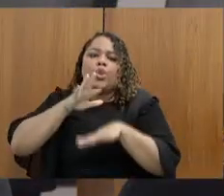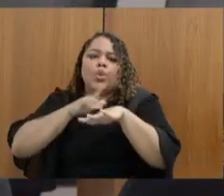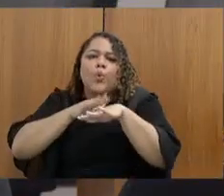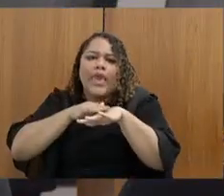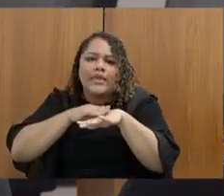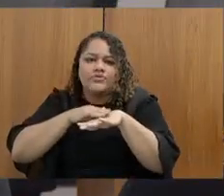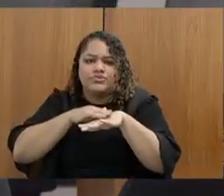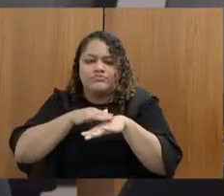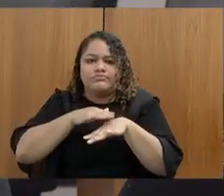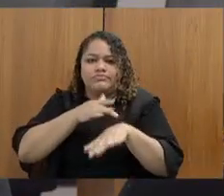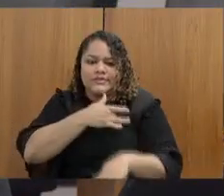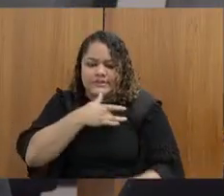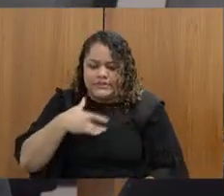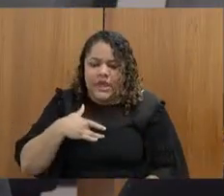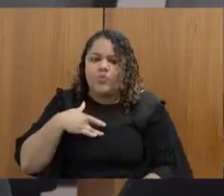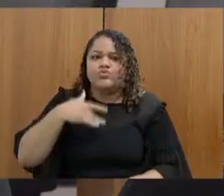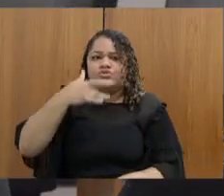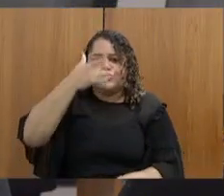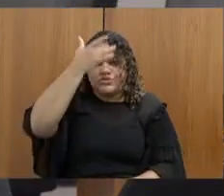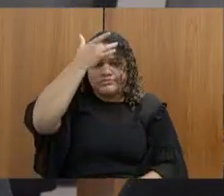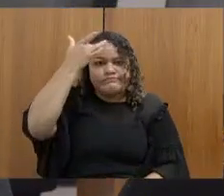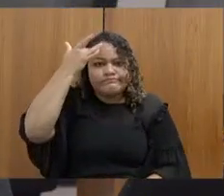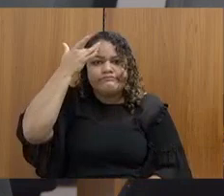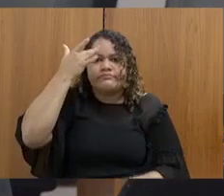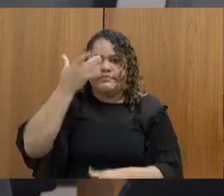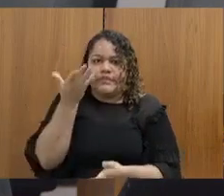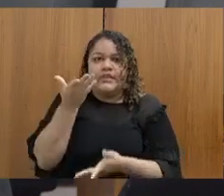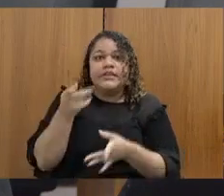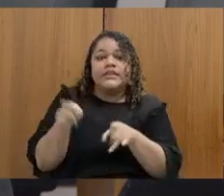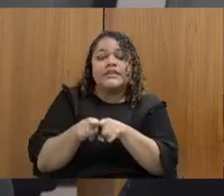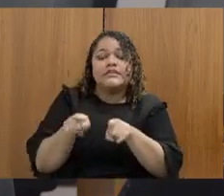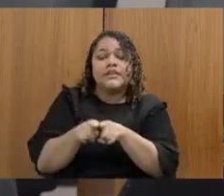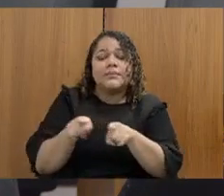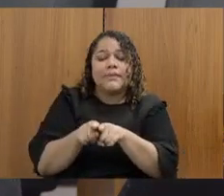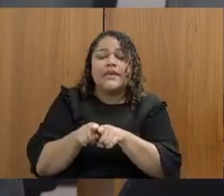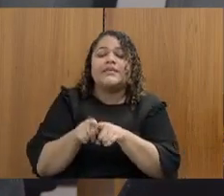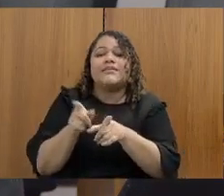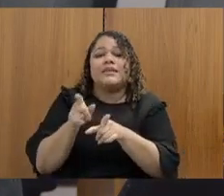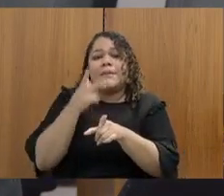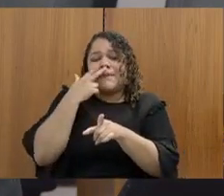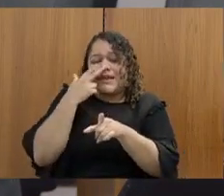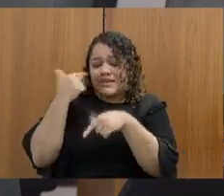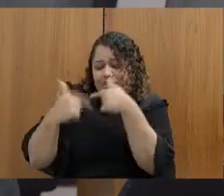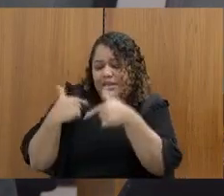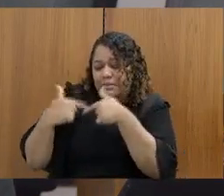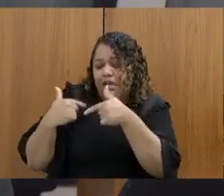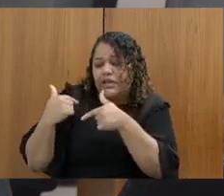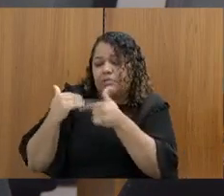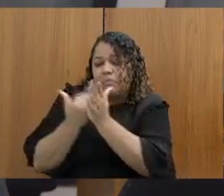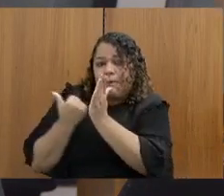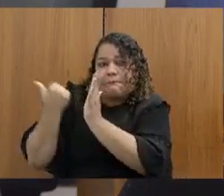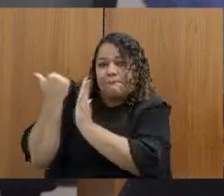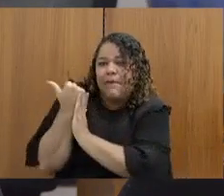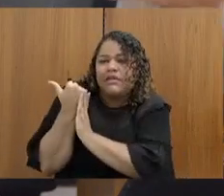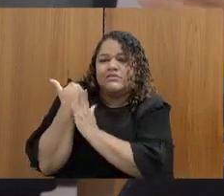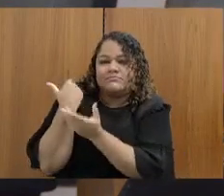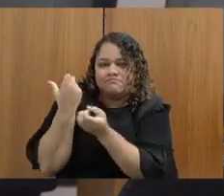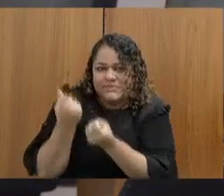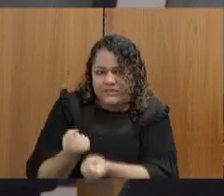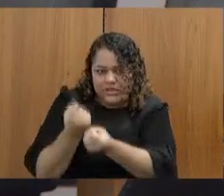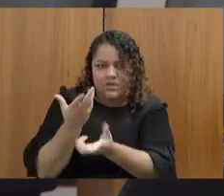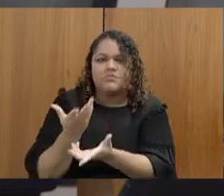efetivo com a sobrecarga de trabalho. Aliado a isso, nós temos as chefias que exercem